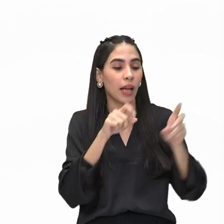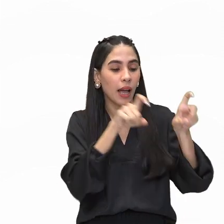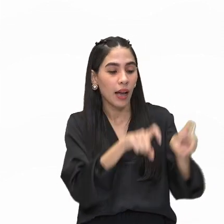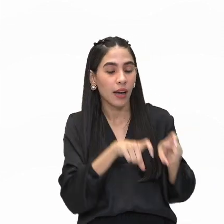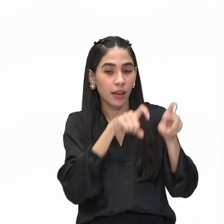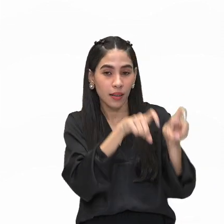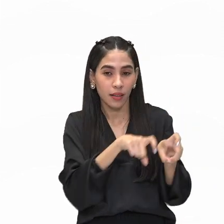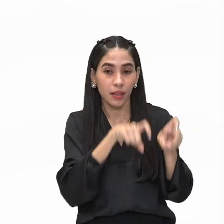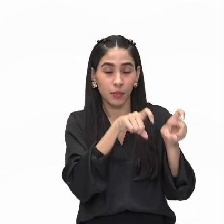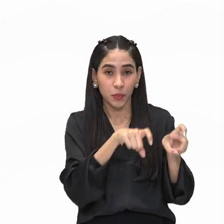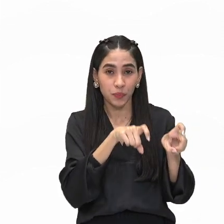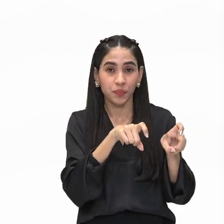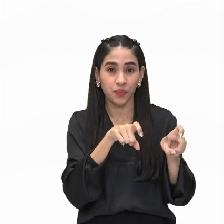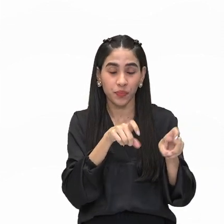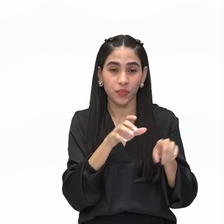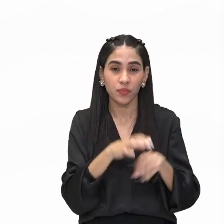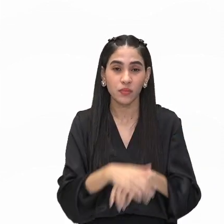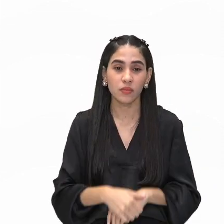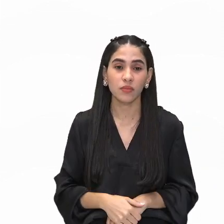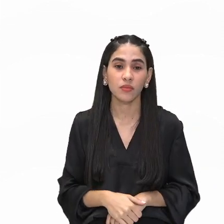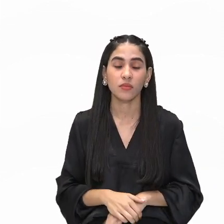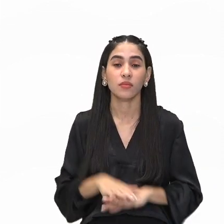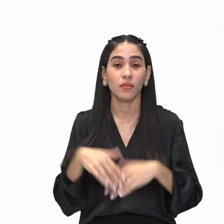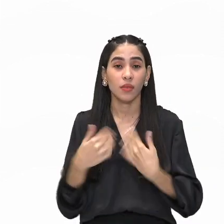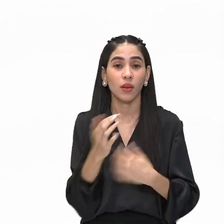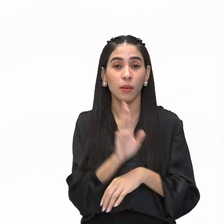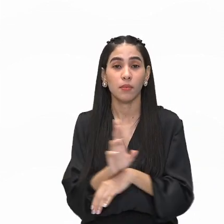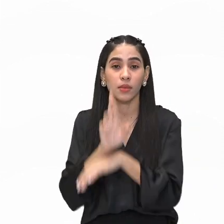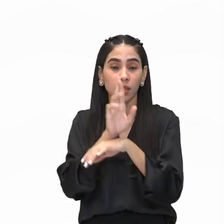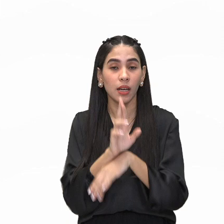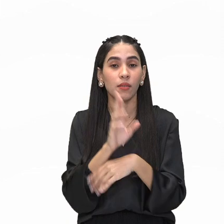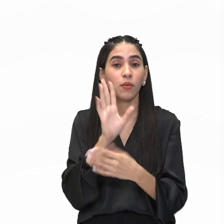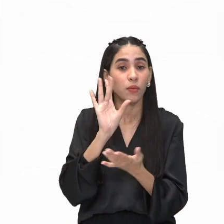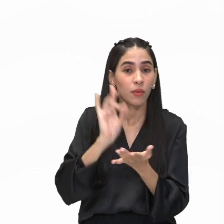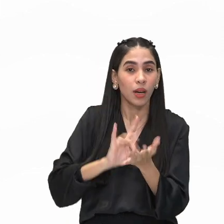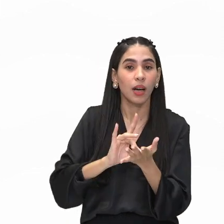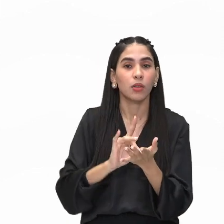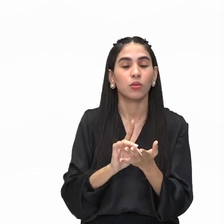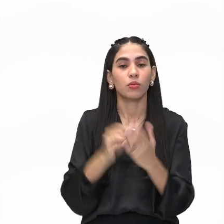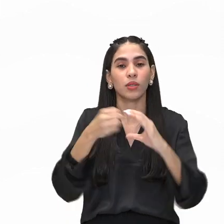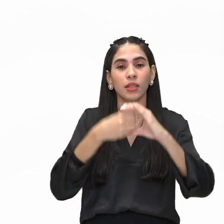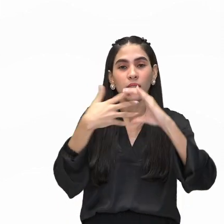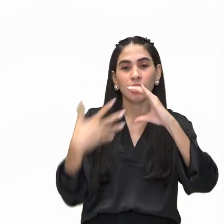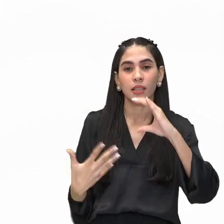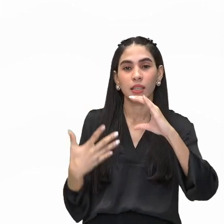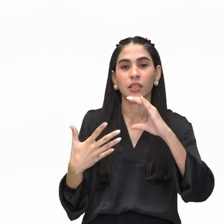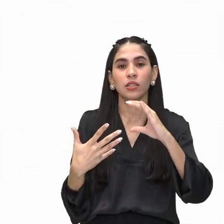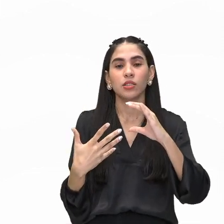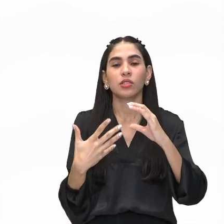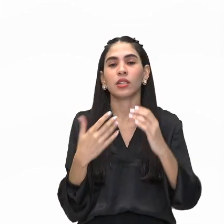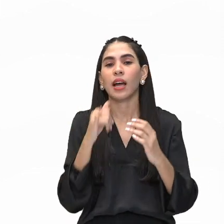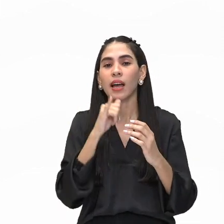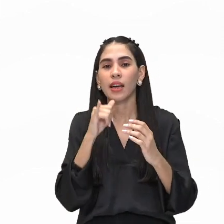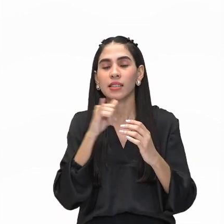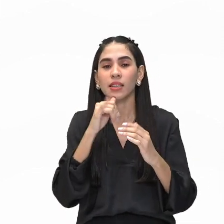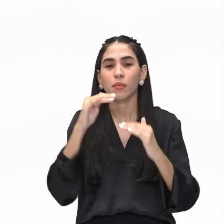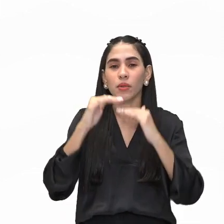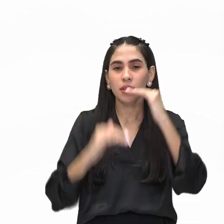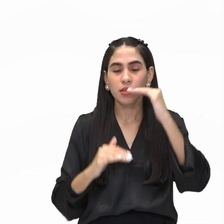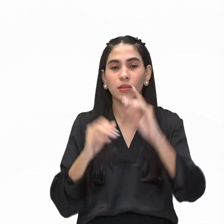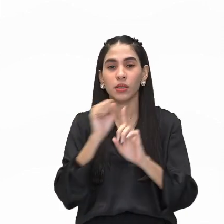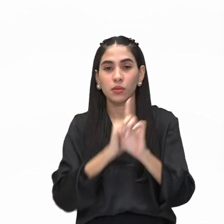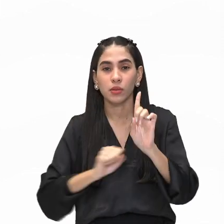rurais. Então, ele representava a realidade com caráter de denúncia das desigualdades